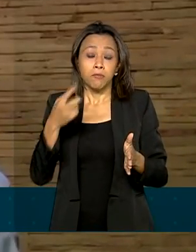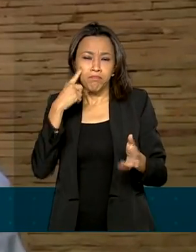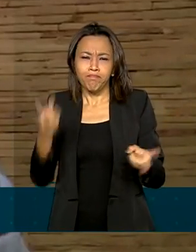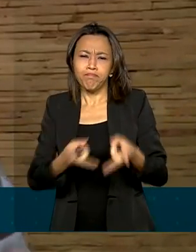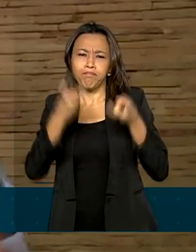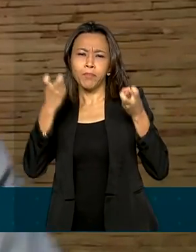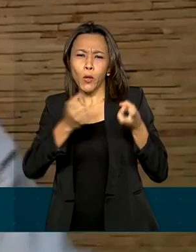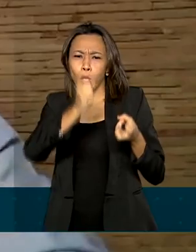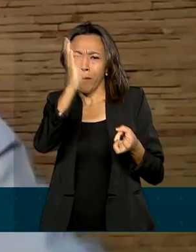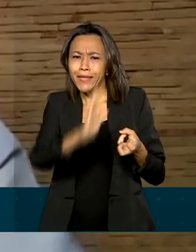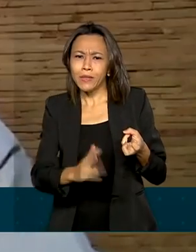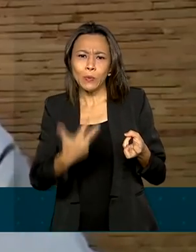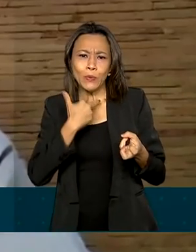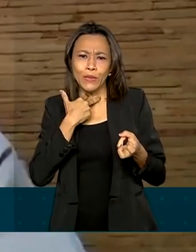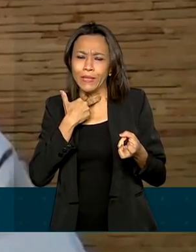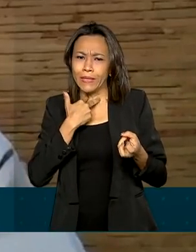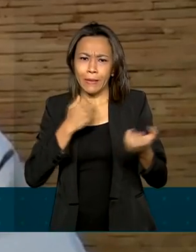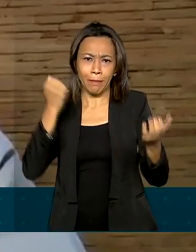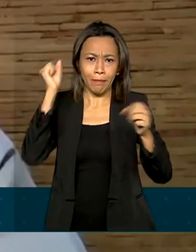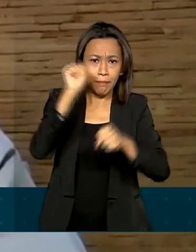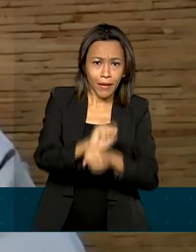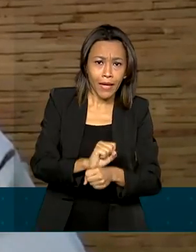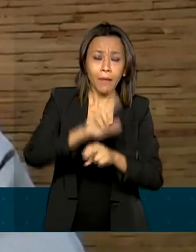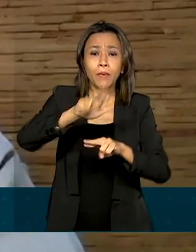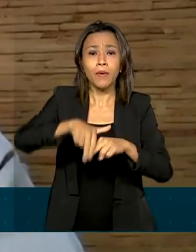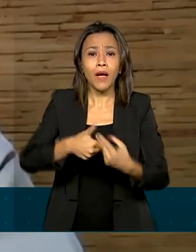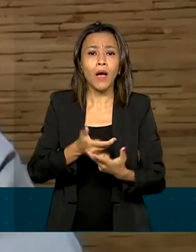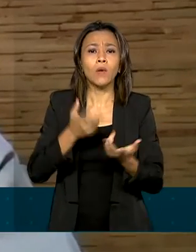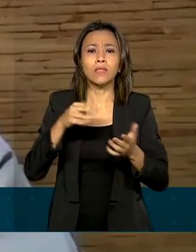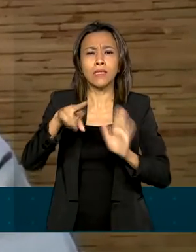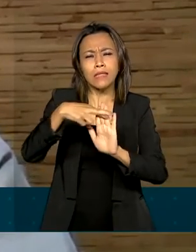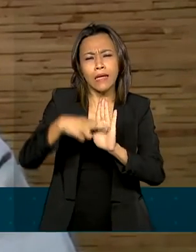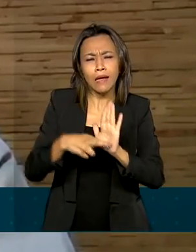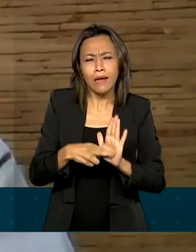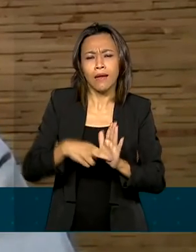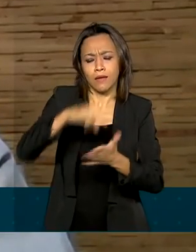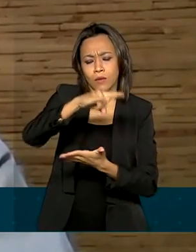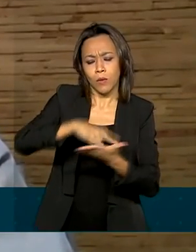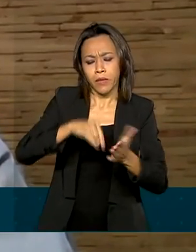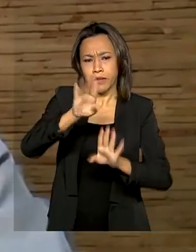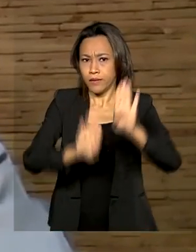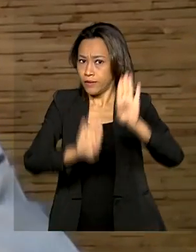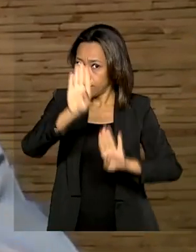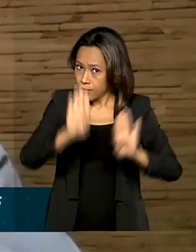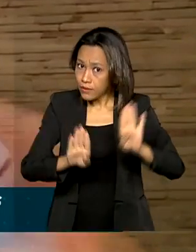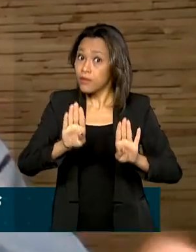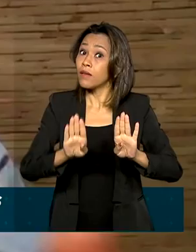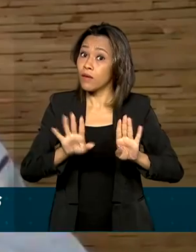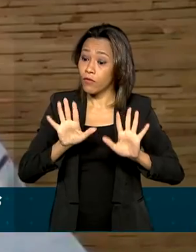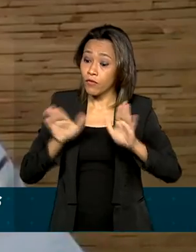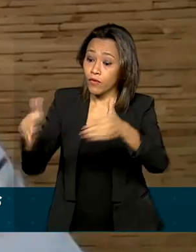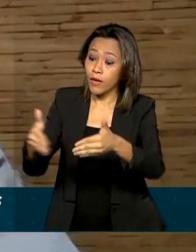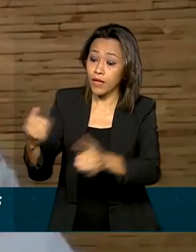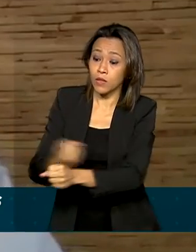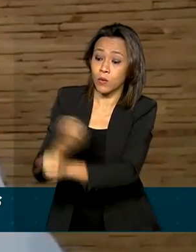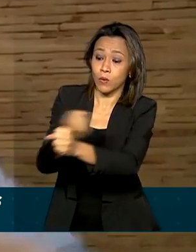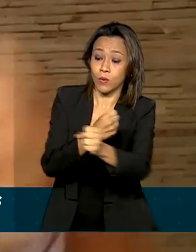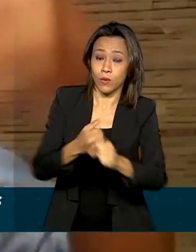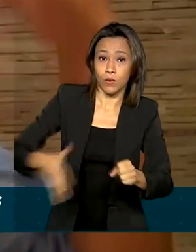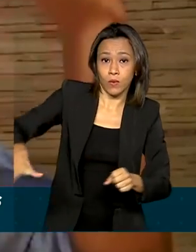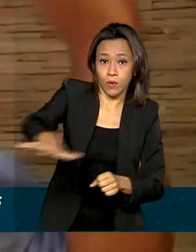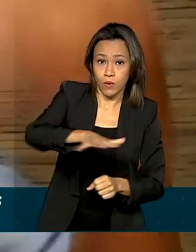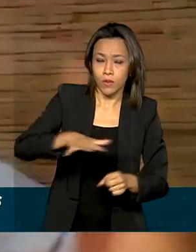em termos de licitações para obras públicas. E isso aí a gente tem um favorecimento grande em todas as políticas públicas,